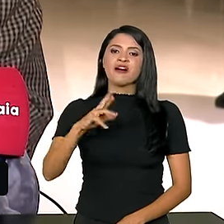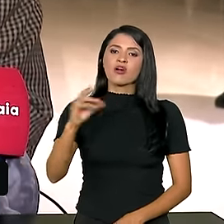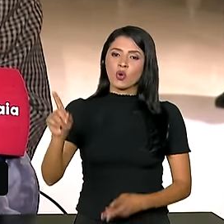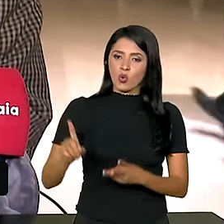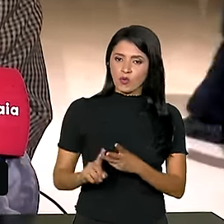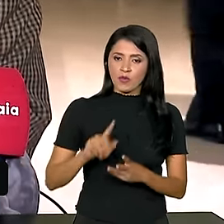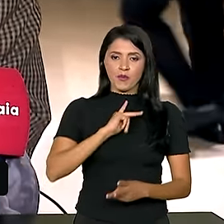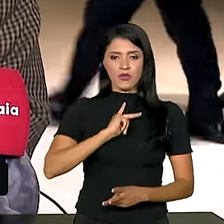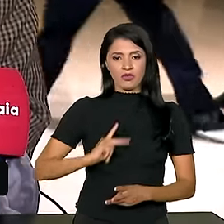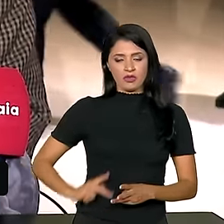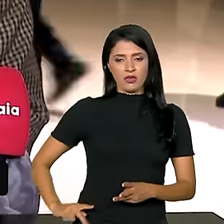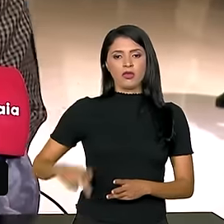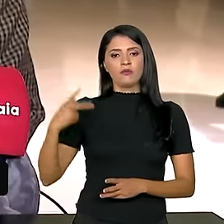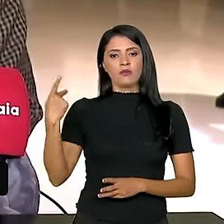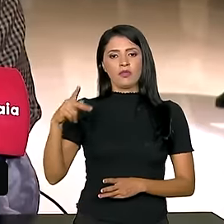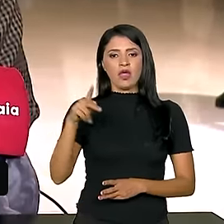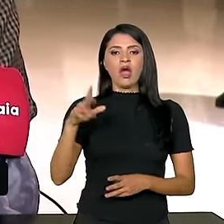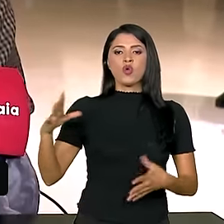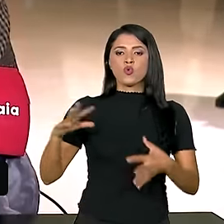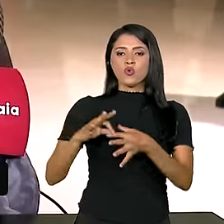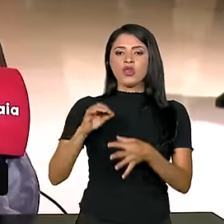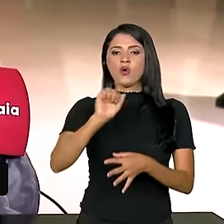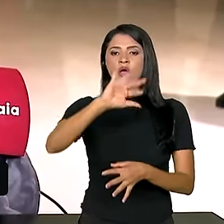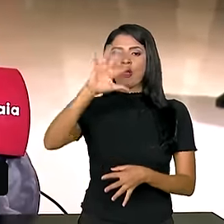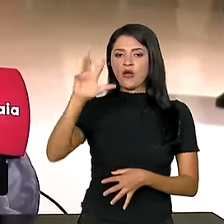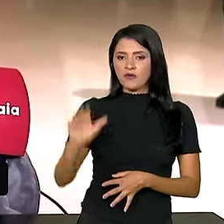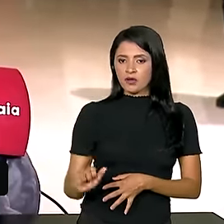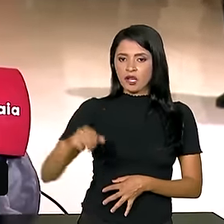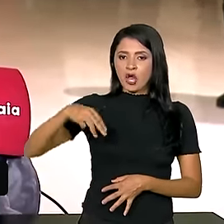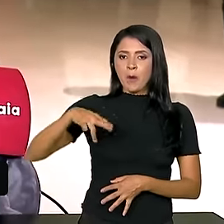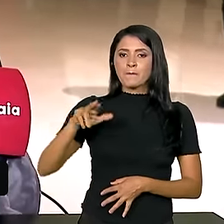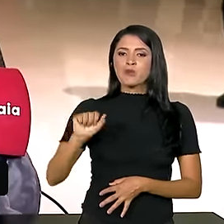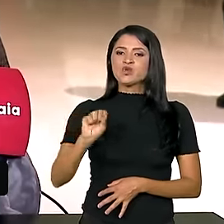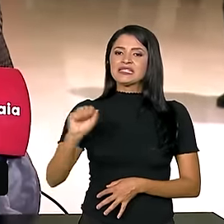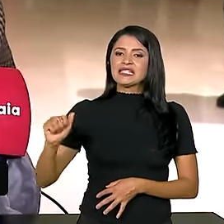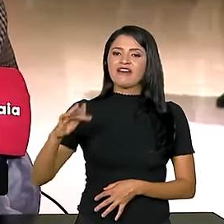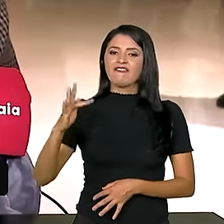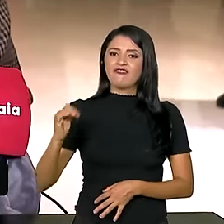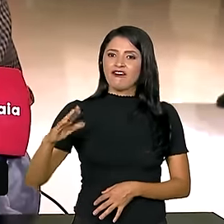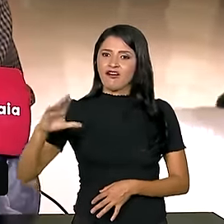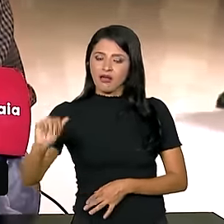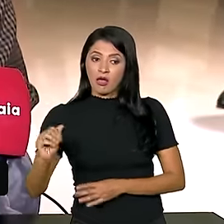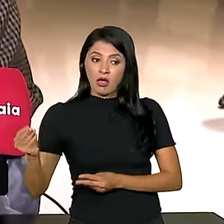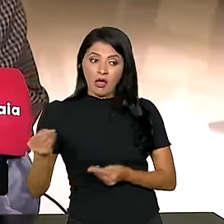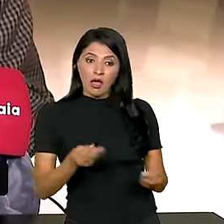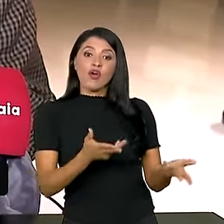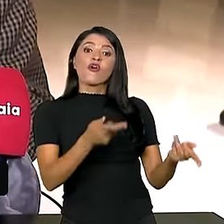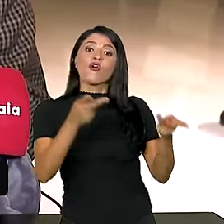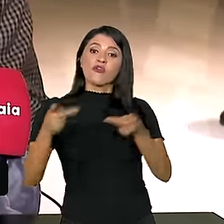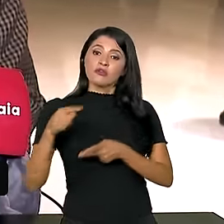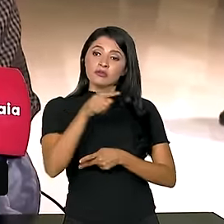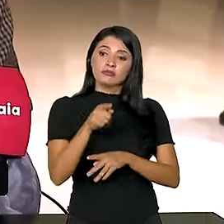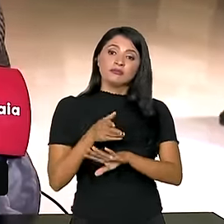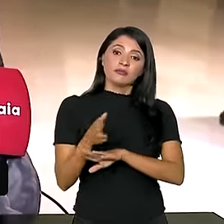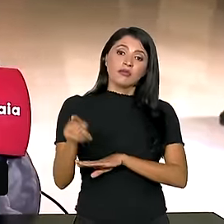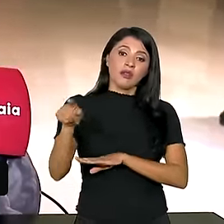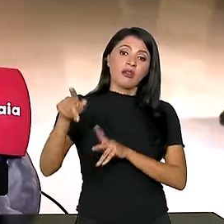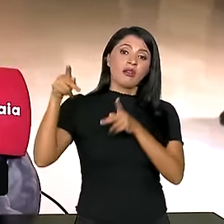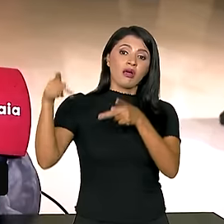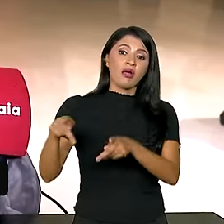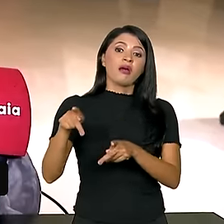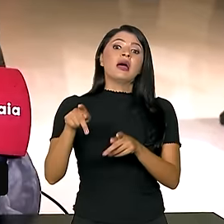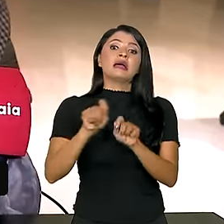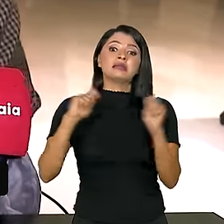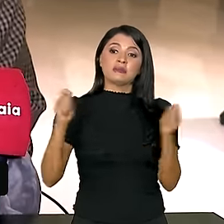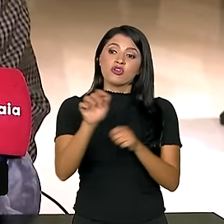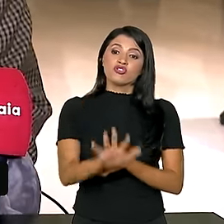da União Africana, Mussafak, que trouxe ao presidente um convite para que ele participe da próxima Assembleia Geral